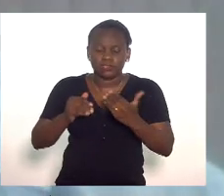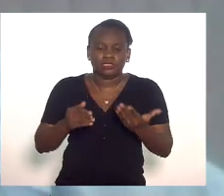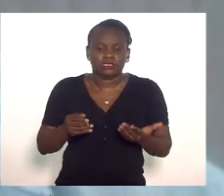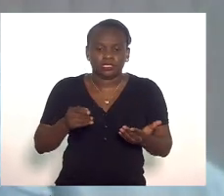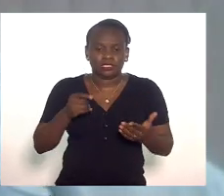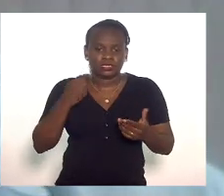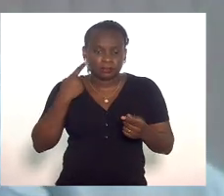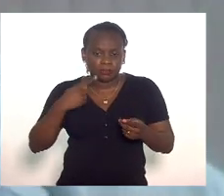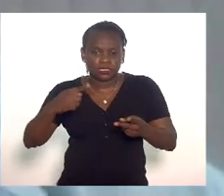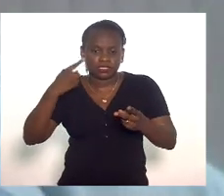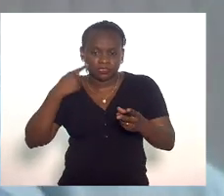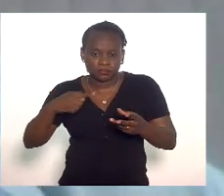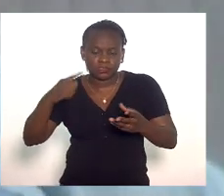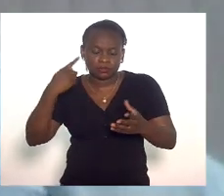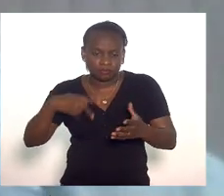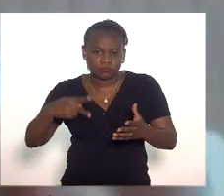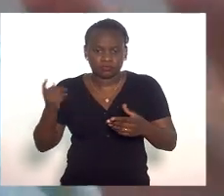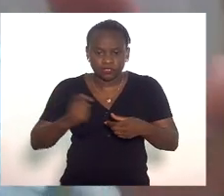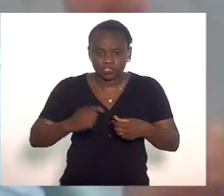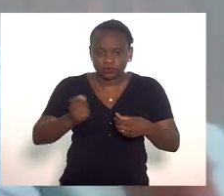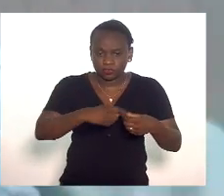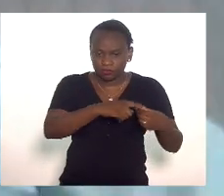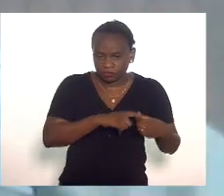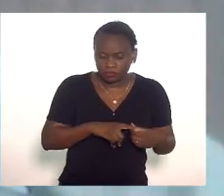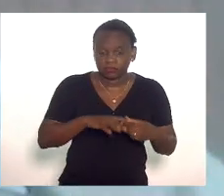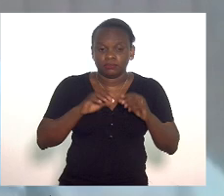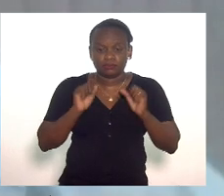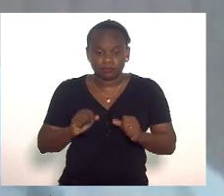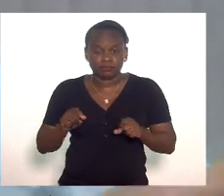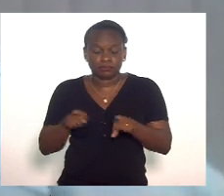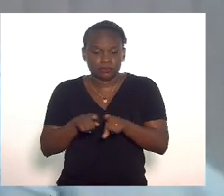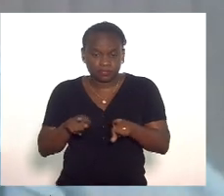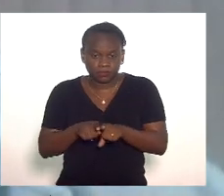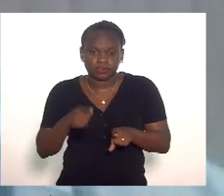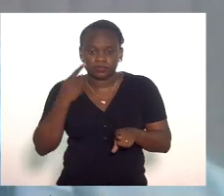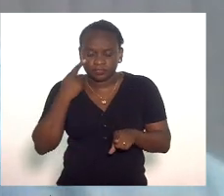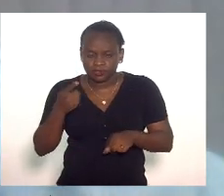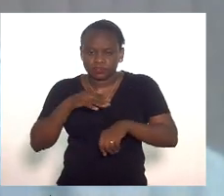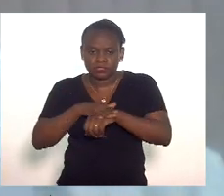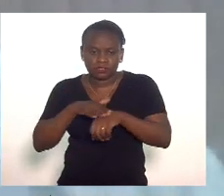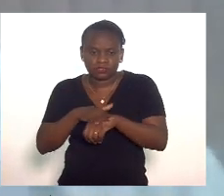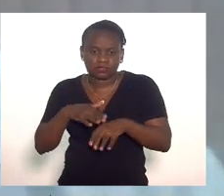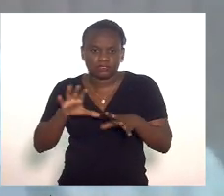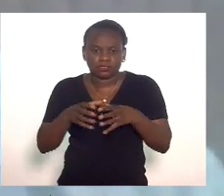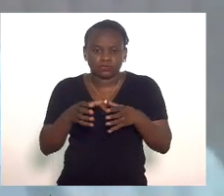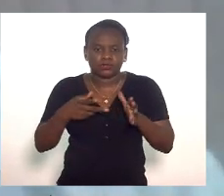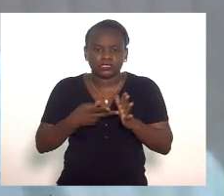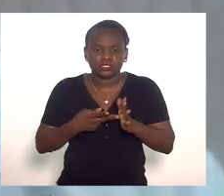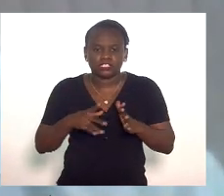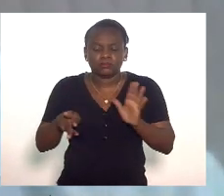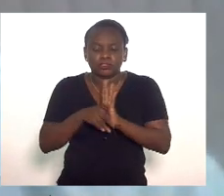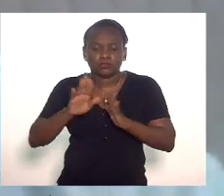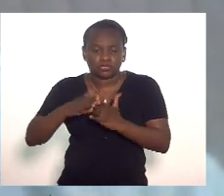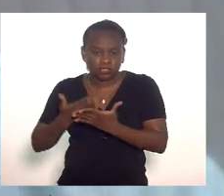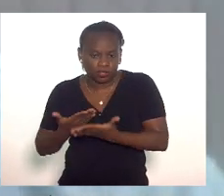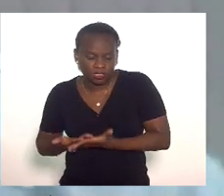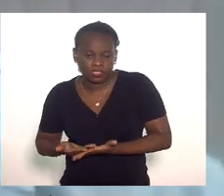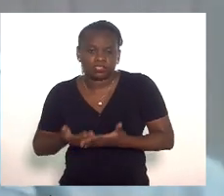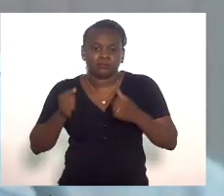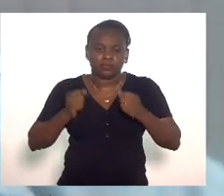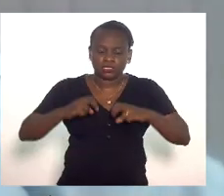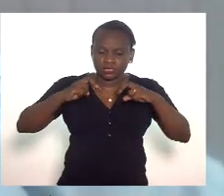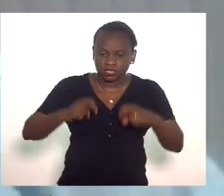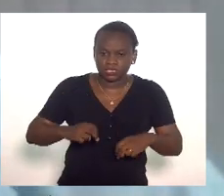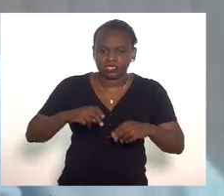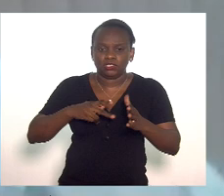longo das próximas semanas que ele possa sentar com o Sineco o sindicato dos donos de escola que ele possa sentar